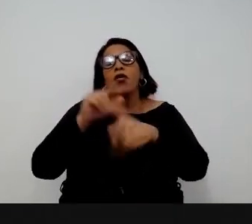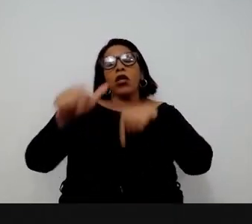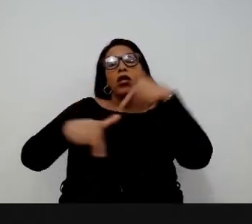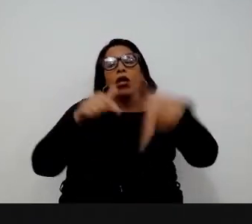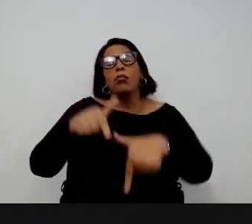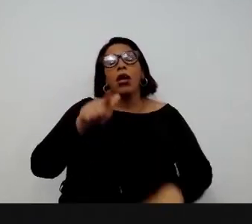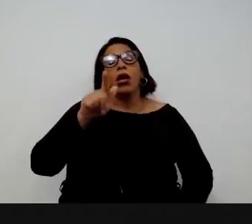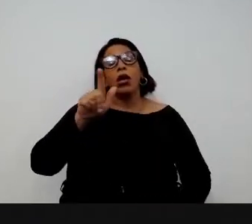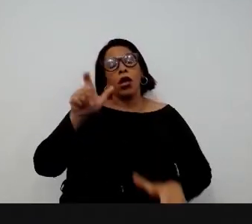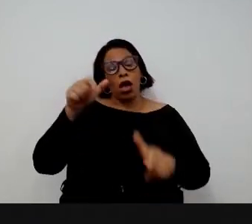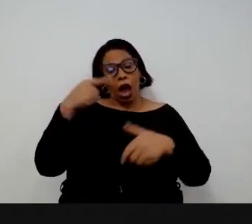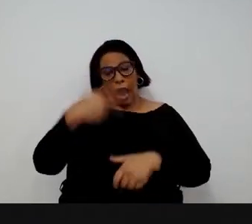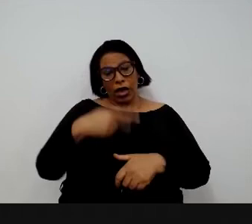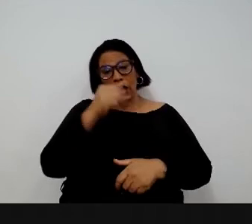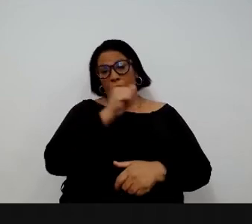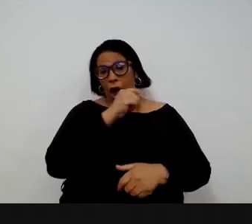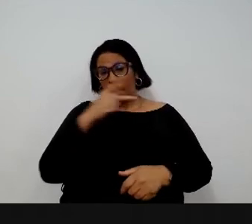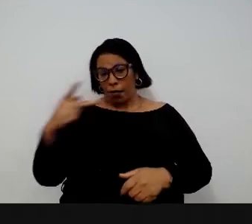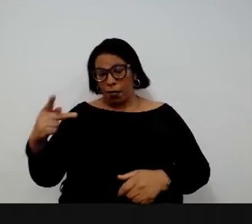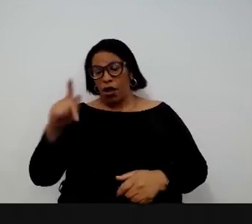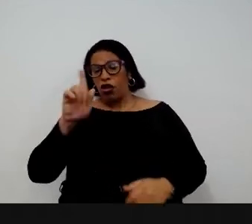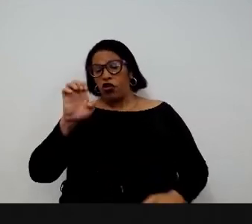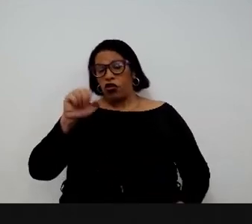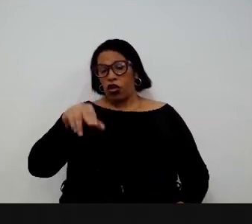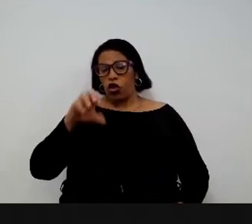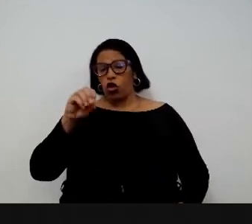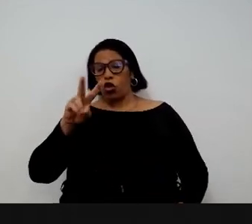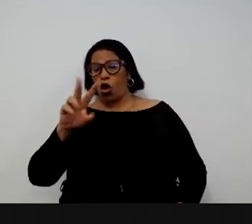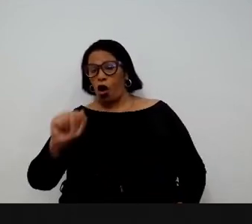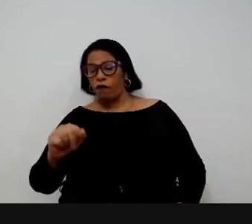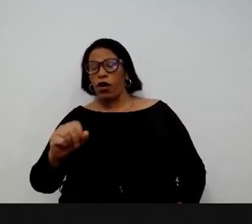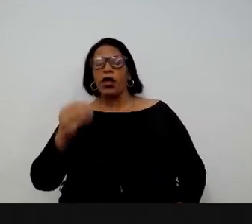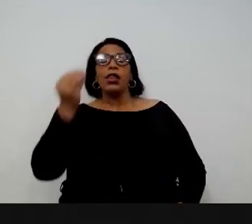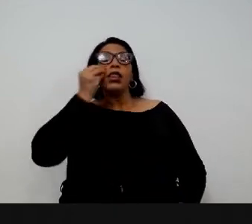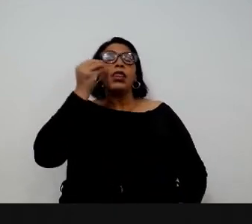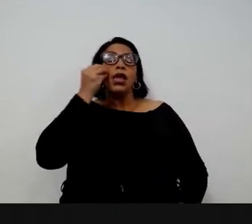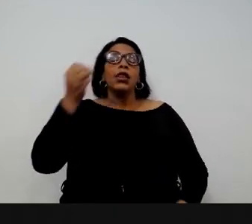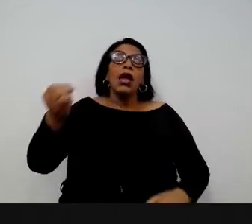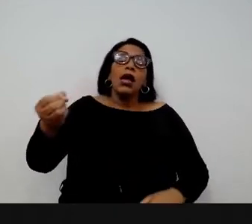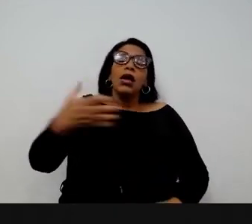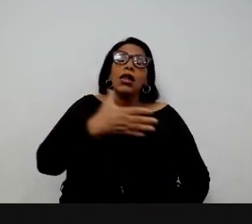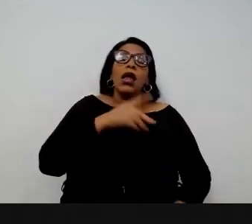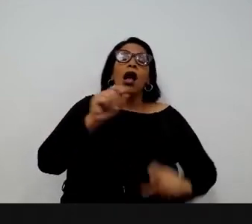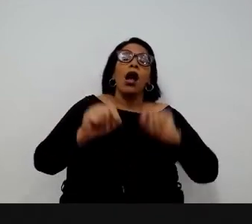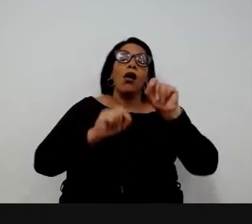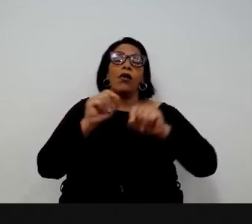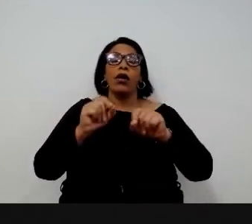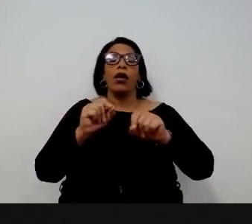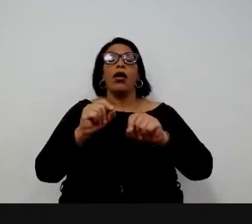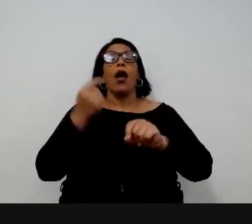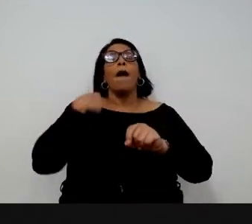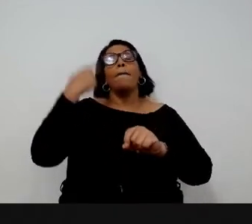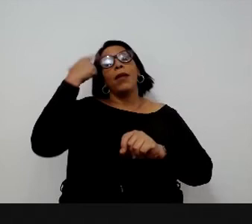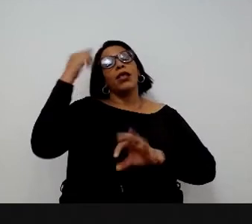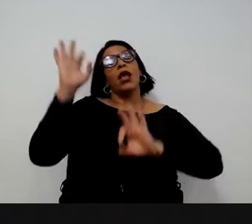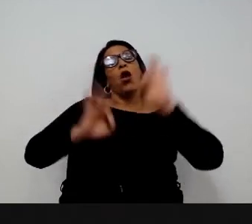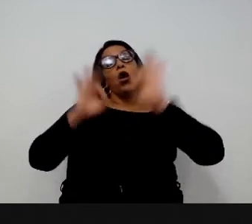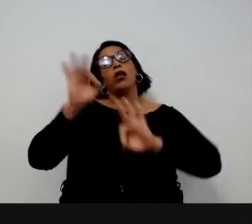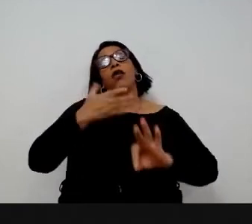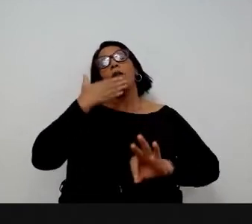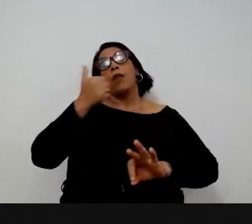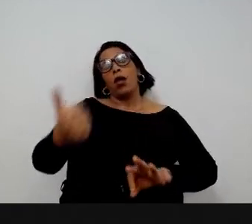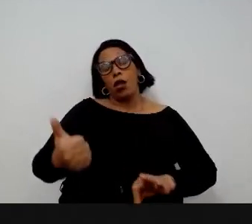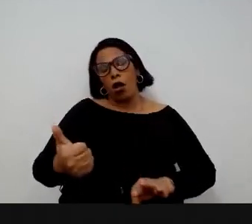E o Genova tenta utilizar ferramentas de inovação para conseguir fazer com que o governo pense e se planeje melhor.